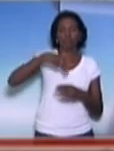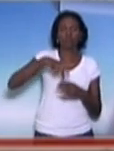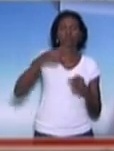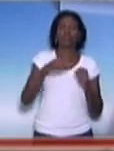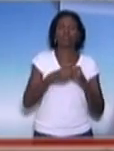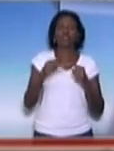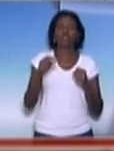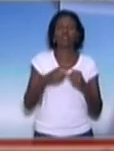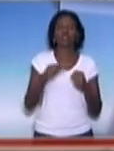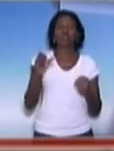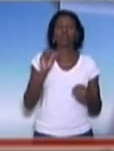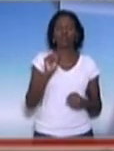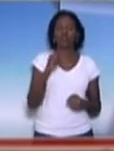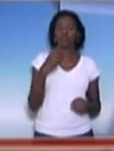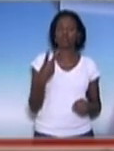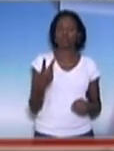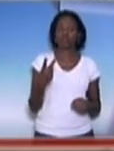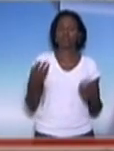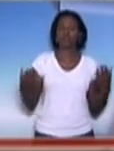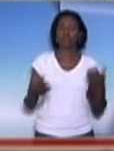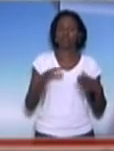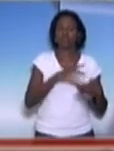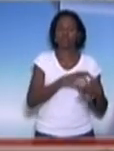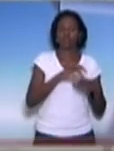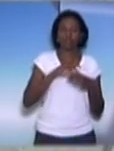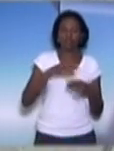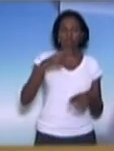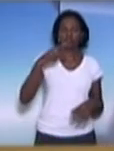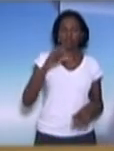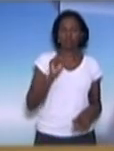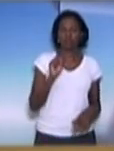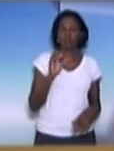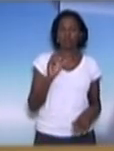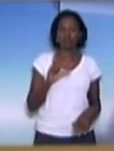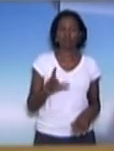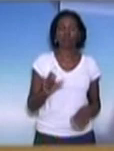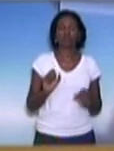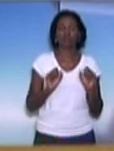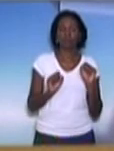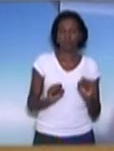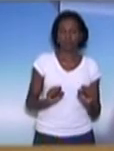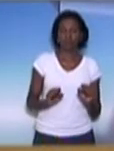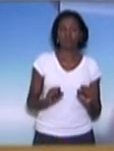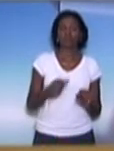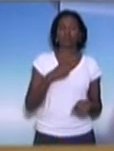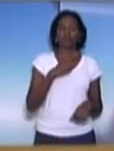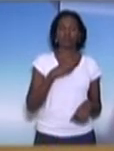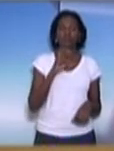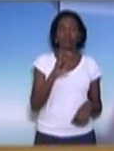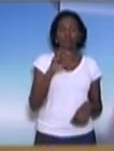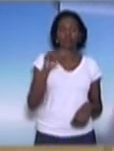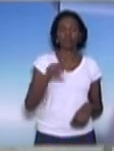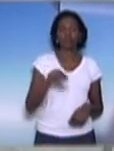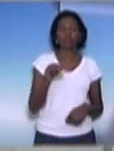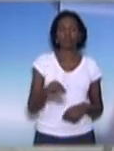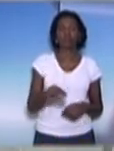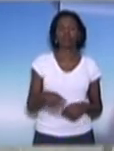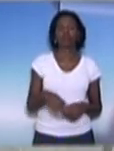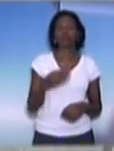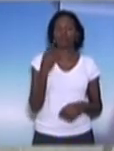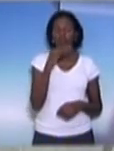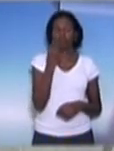pelo artigo 82, mas agora pela liderança do PSOL. É regimental. Tem V. Exª mais cinco minutos.